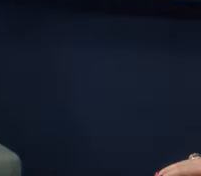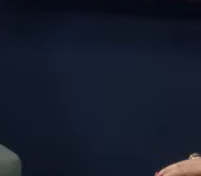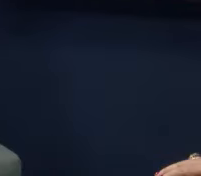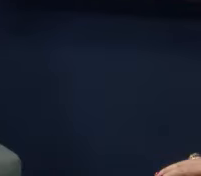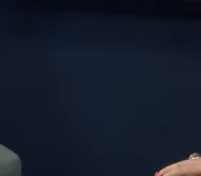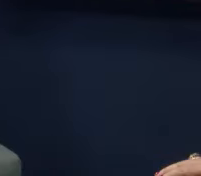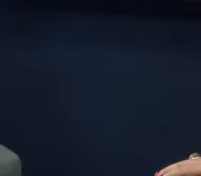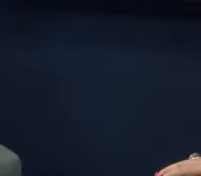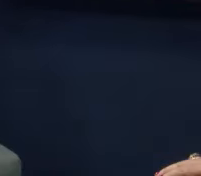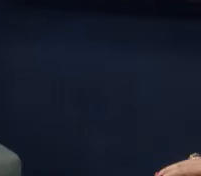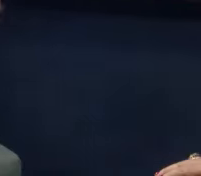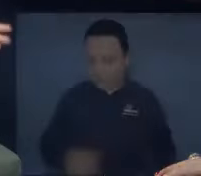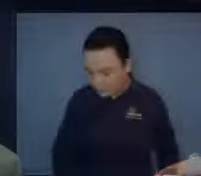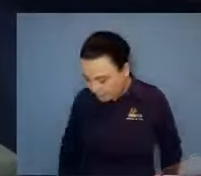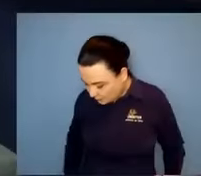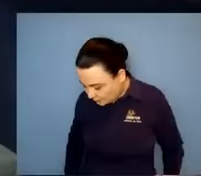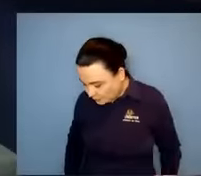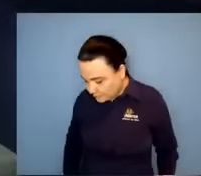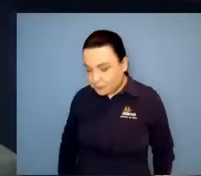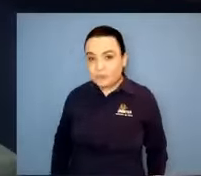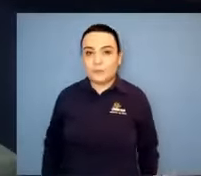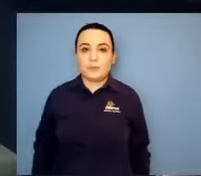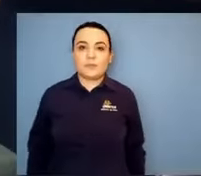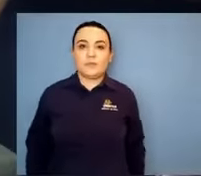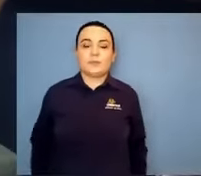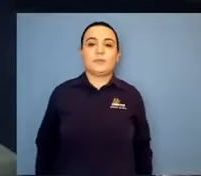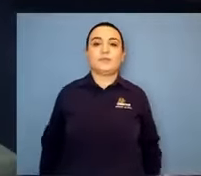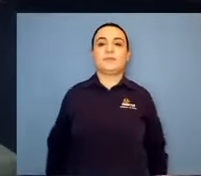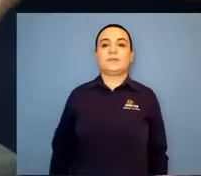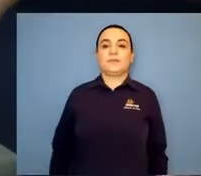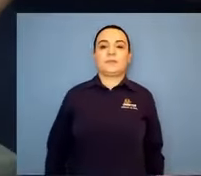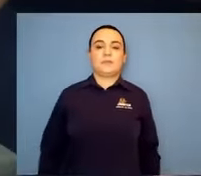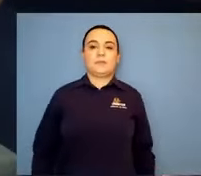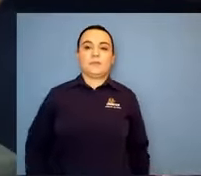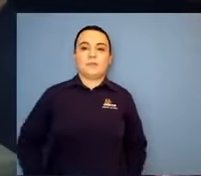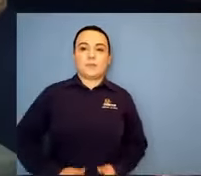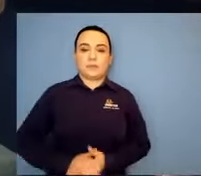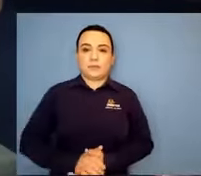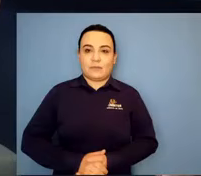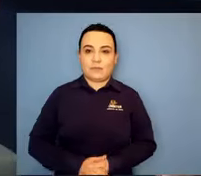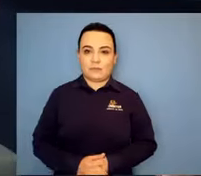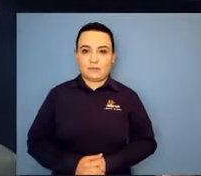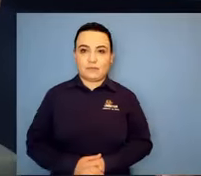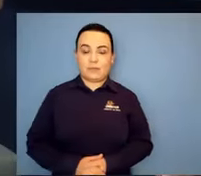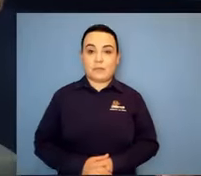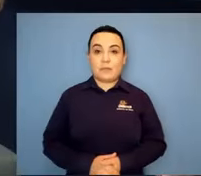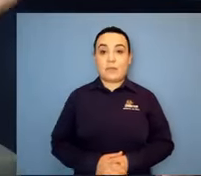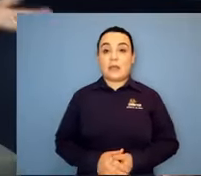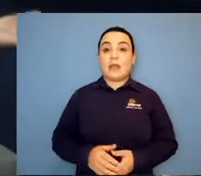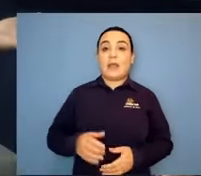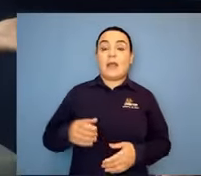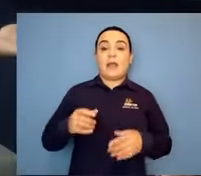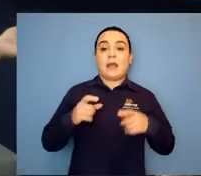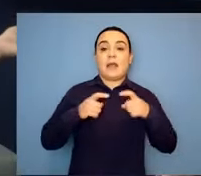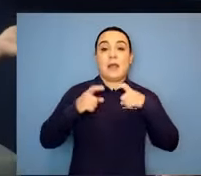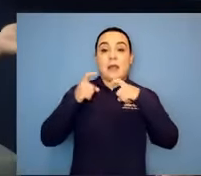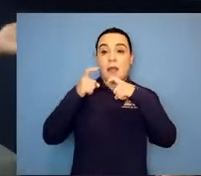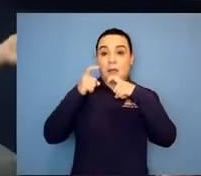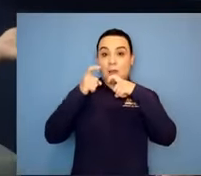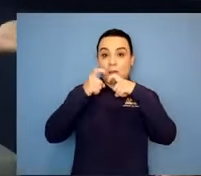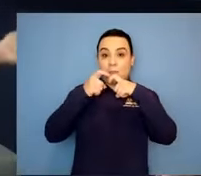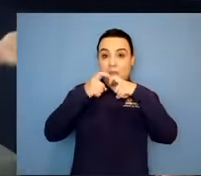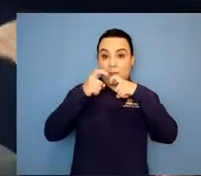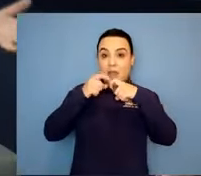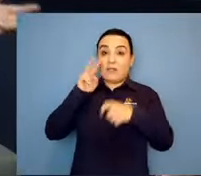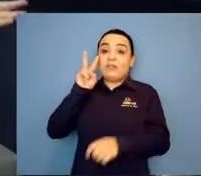doutora Mara. Certo. Aham. Quando ela olhou a ressonância, a imagem, viu o quadro clínico do Gabriel, ela falou.